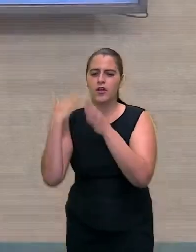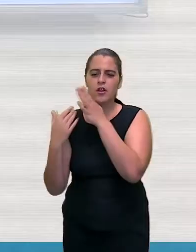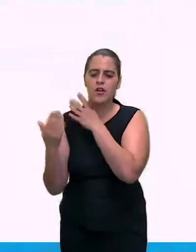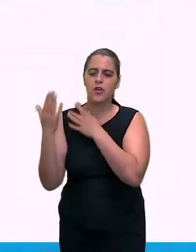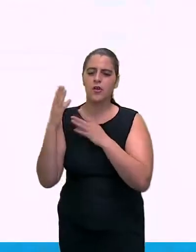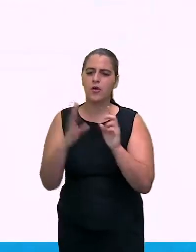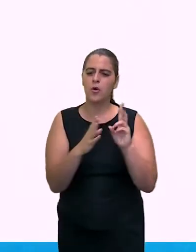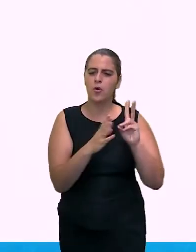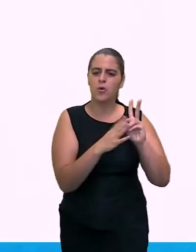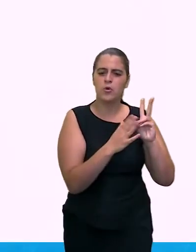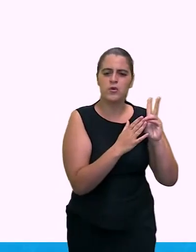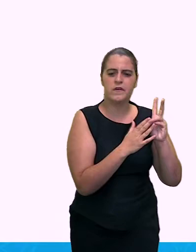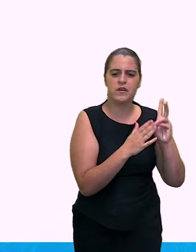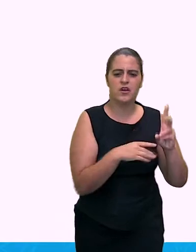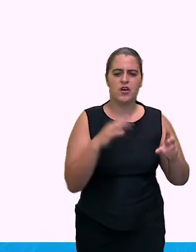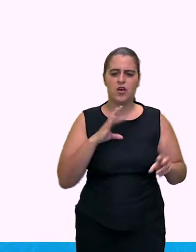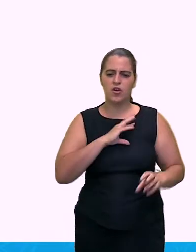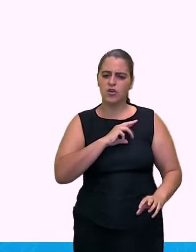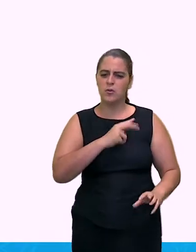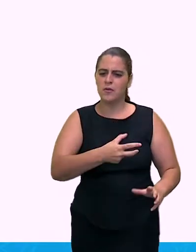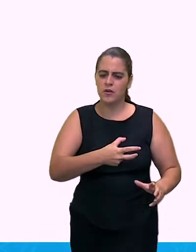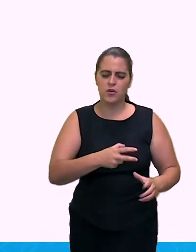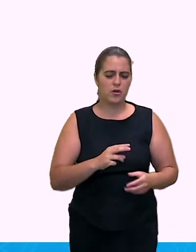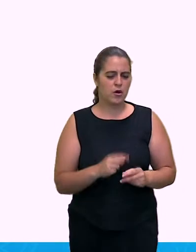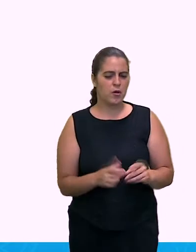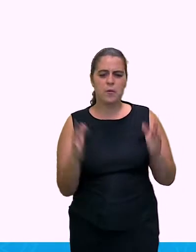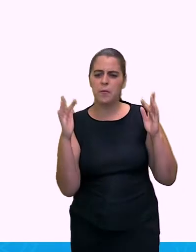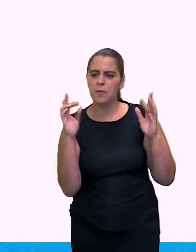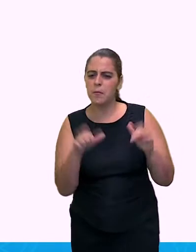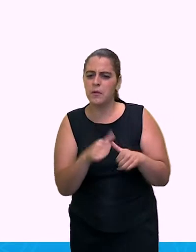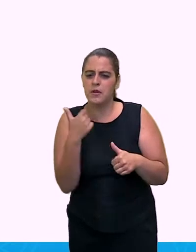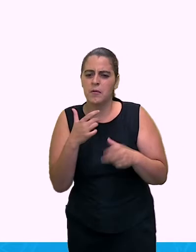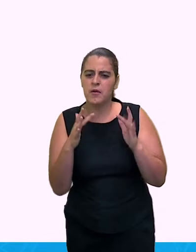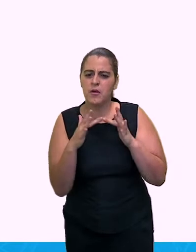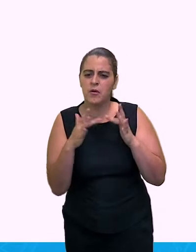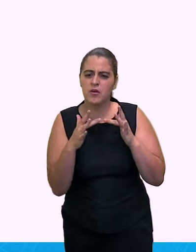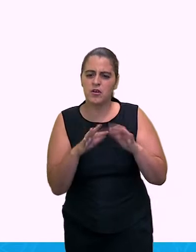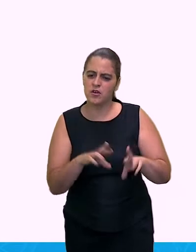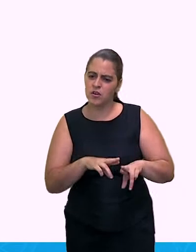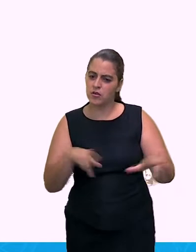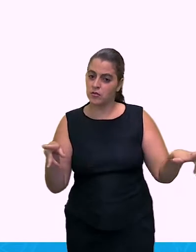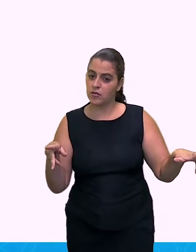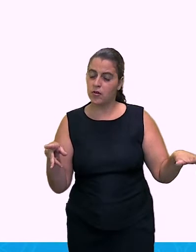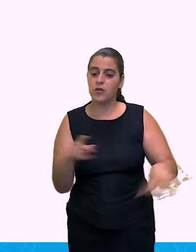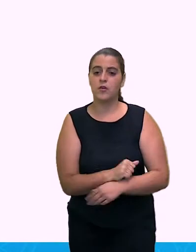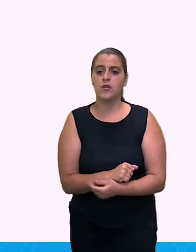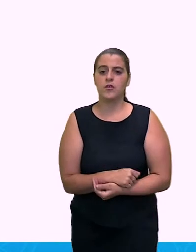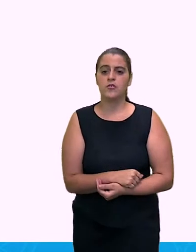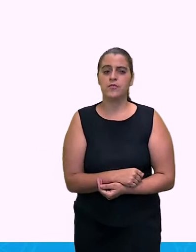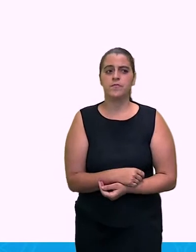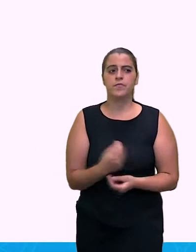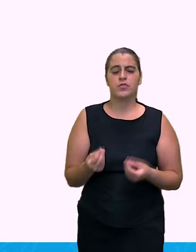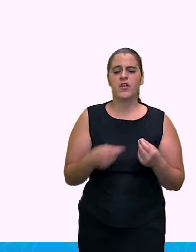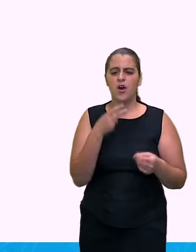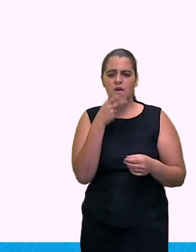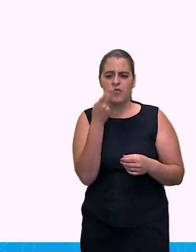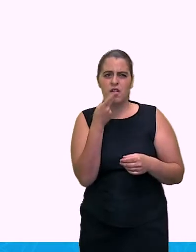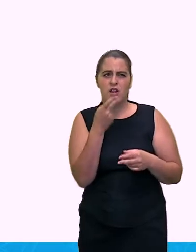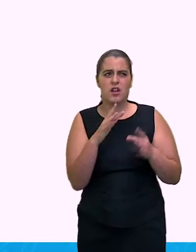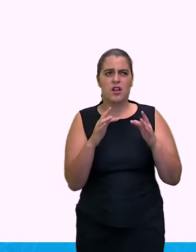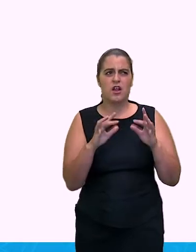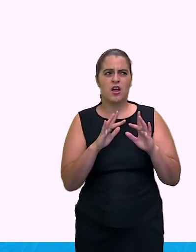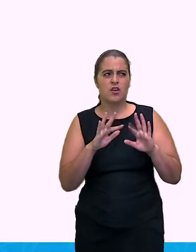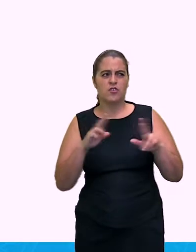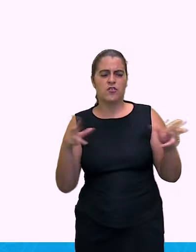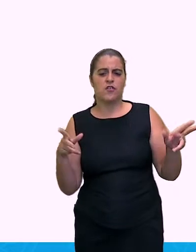aquelas pessoas ali que eles não tinham costume, tudo era diferente. A forma de falar, de